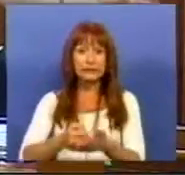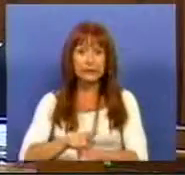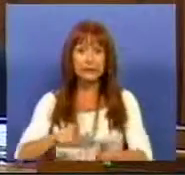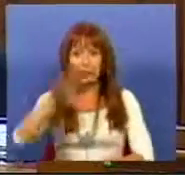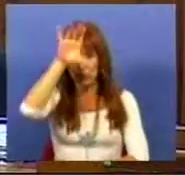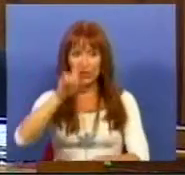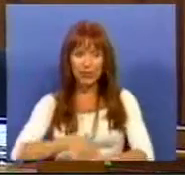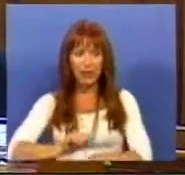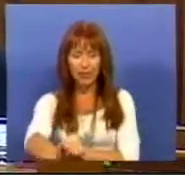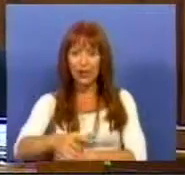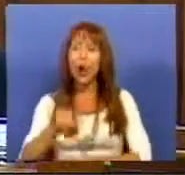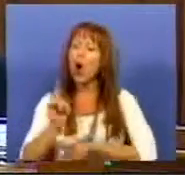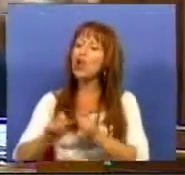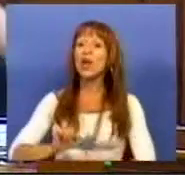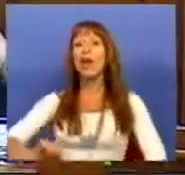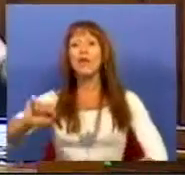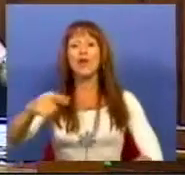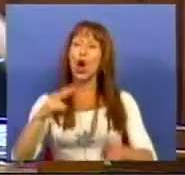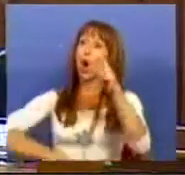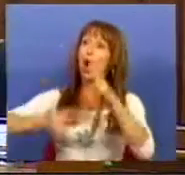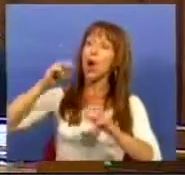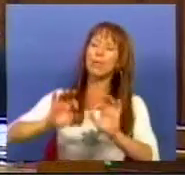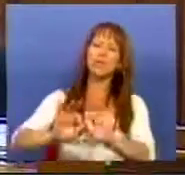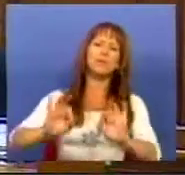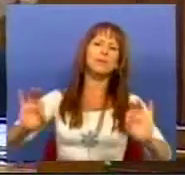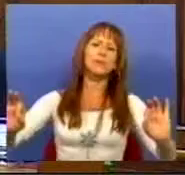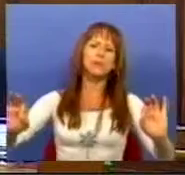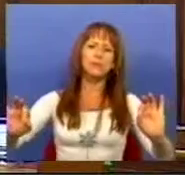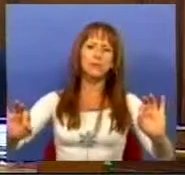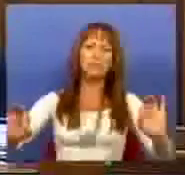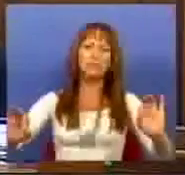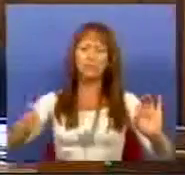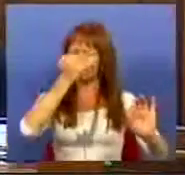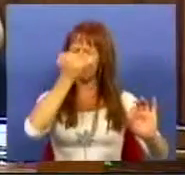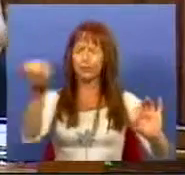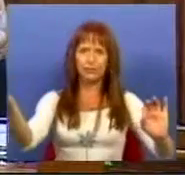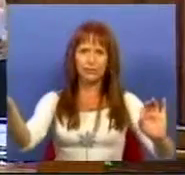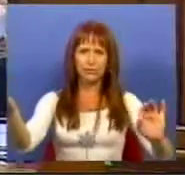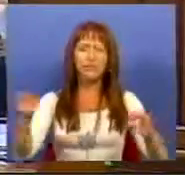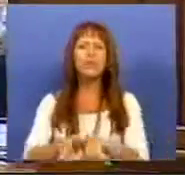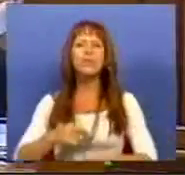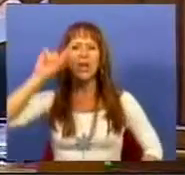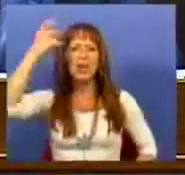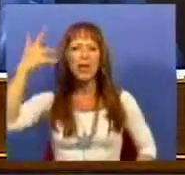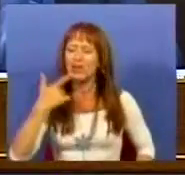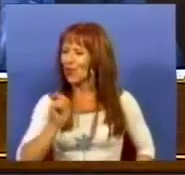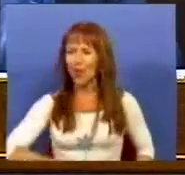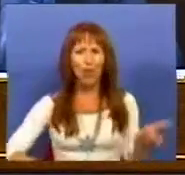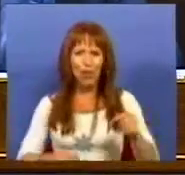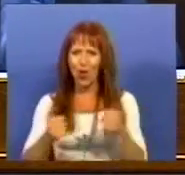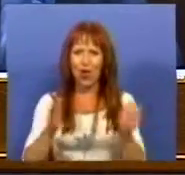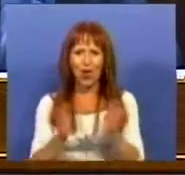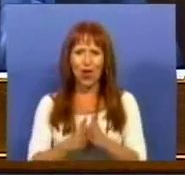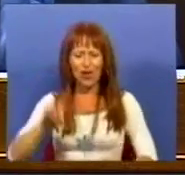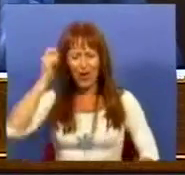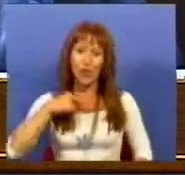com aquilo que era uma das vossas obras-primas completamente esvaziada. E a crise não pode ser para tudo,